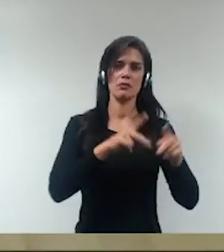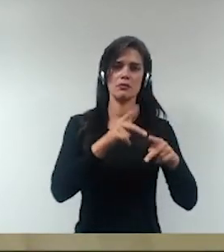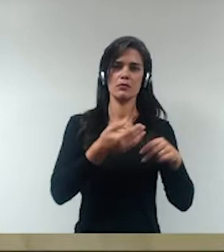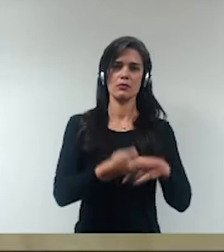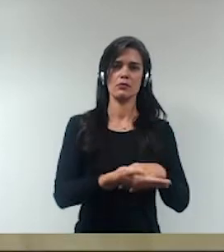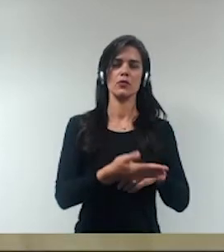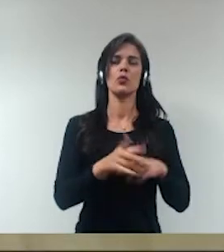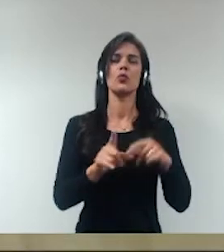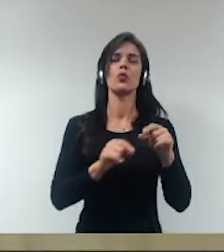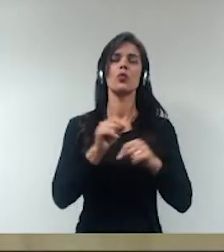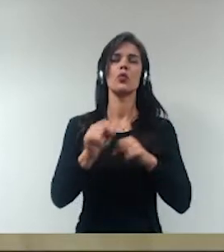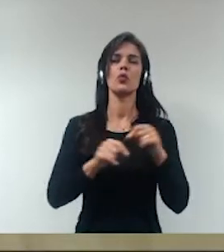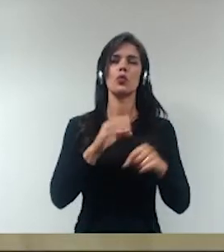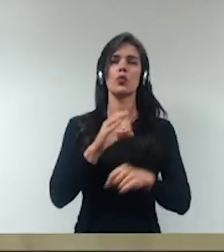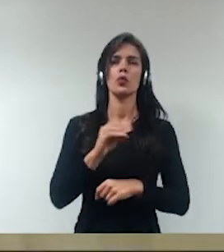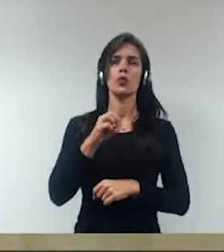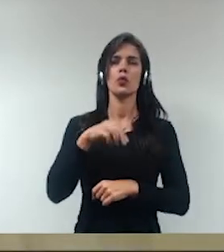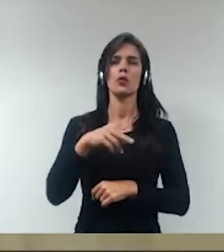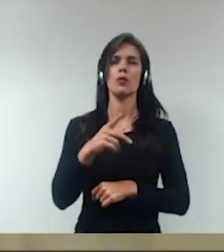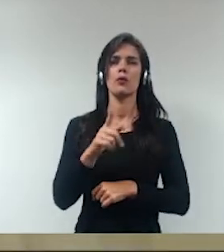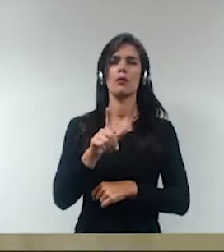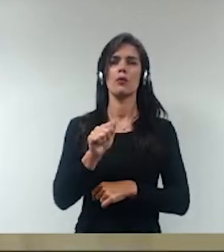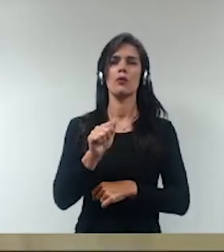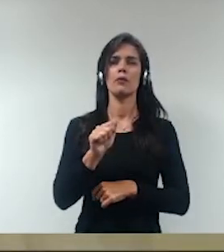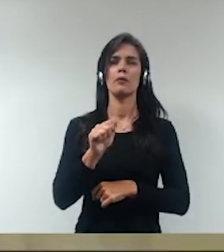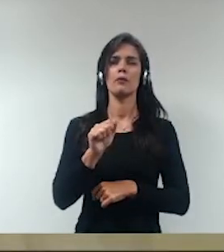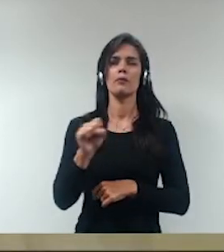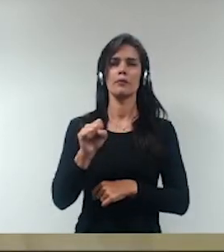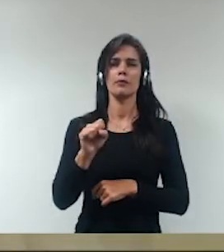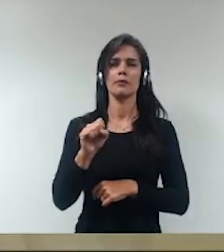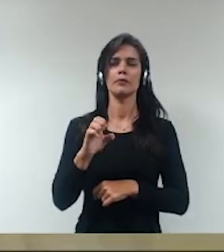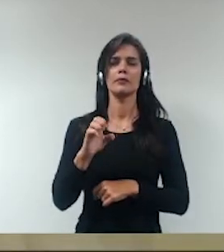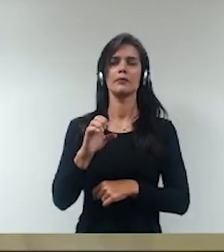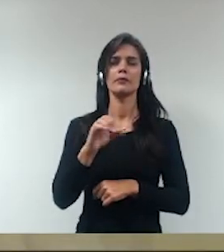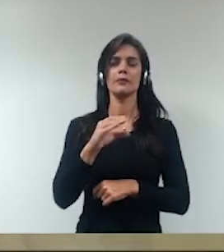O que é o compliance, então? O compliance, né,